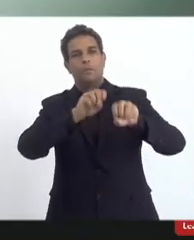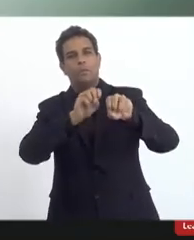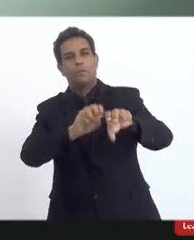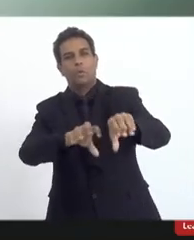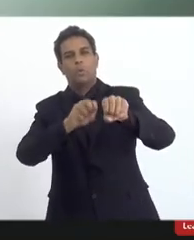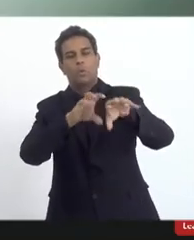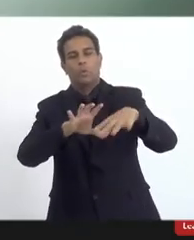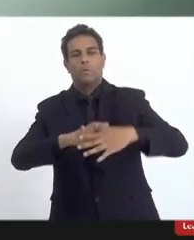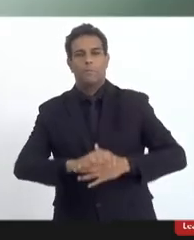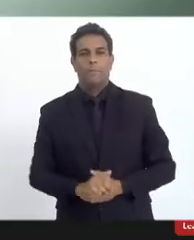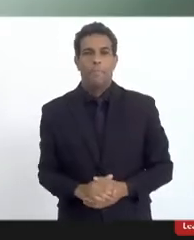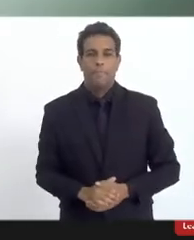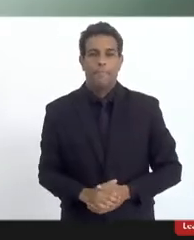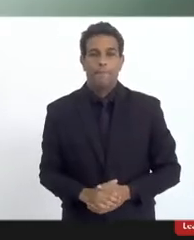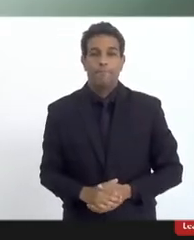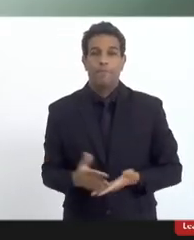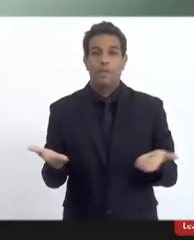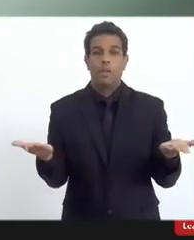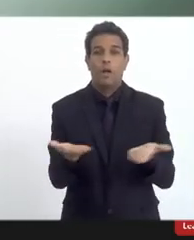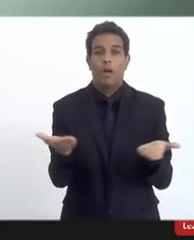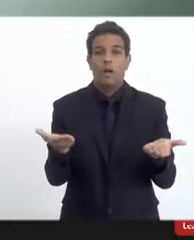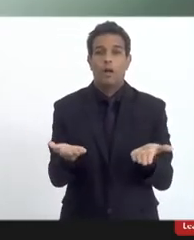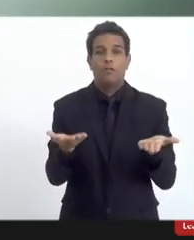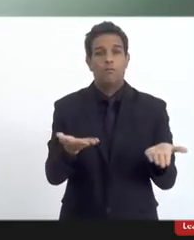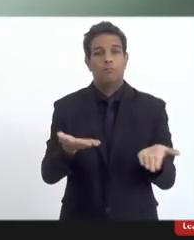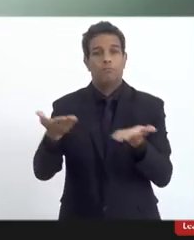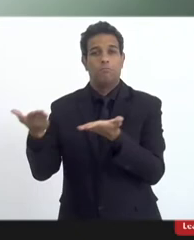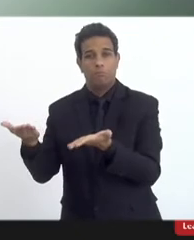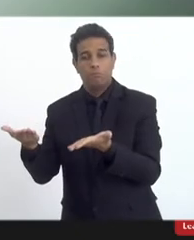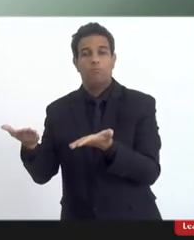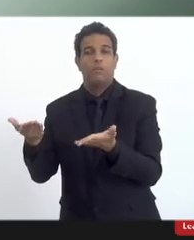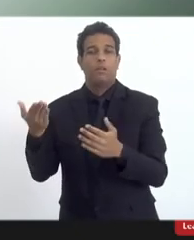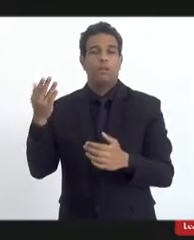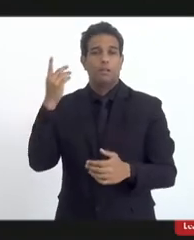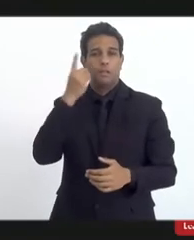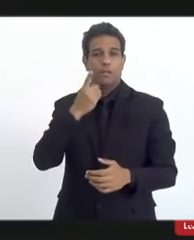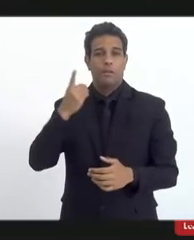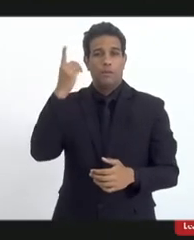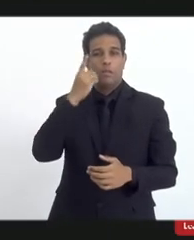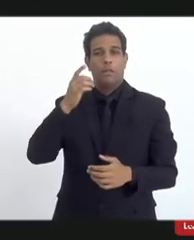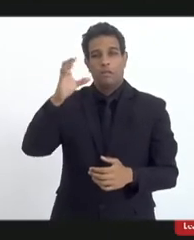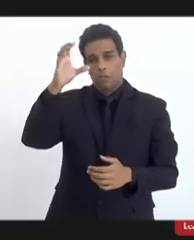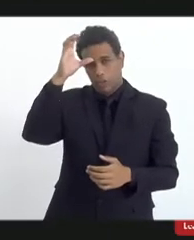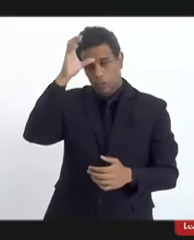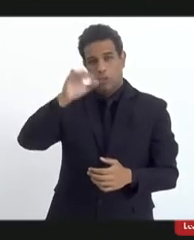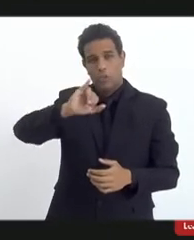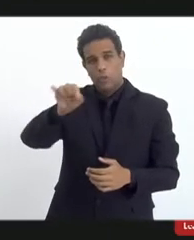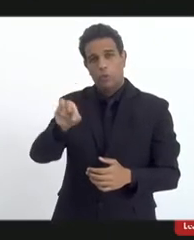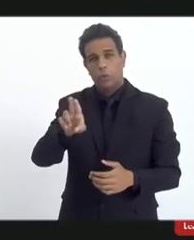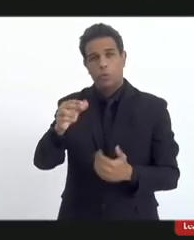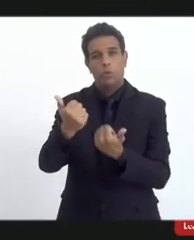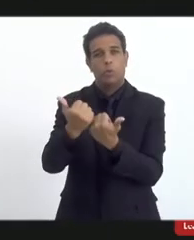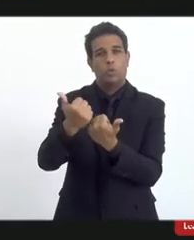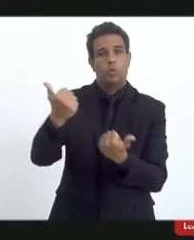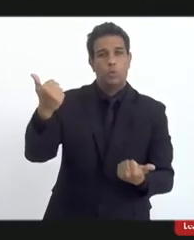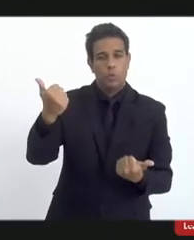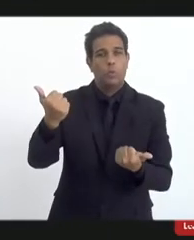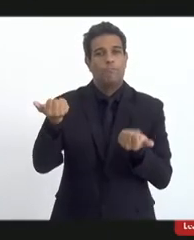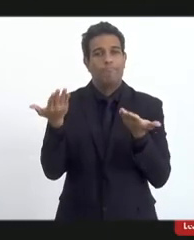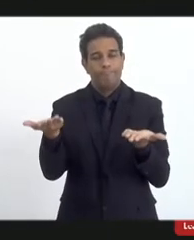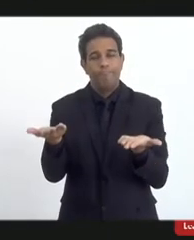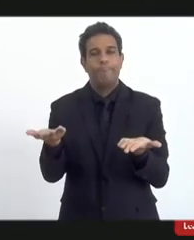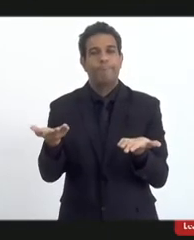preventivo. Eu vou passar agora, então, à deputada Tia Ju, nossa vice-presidente, registrando aqui